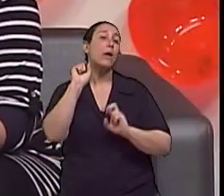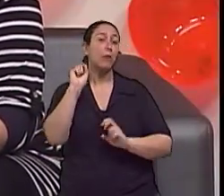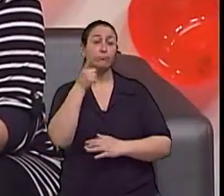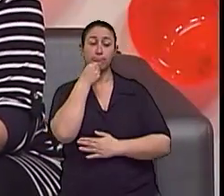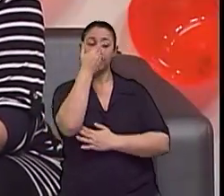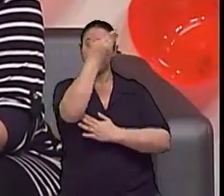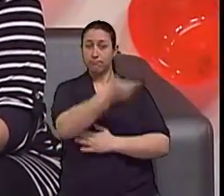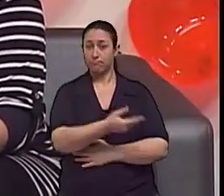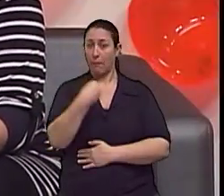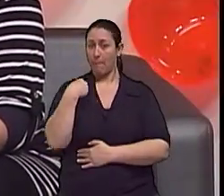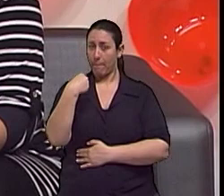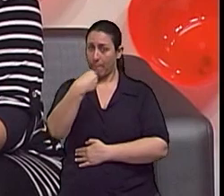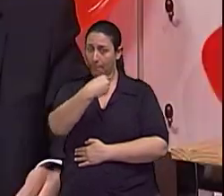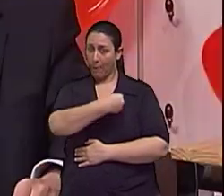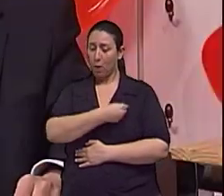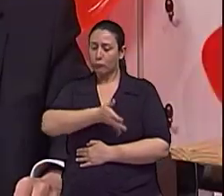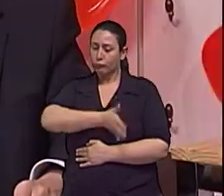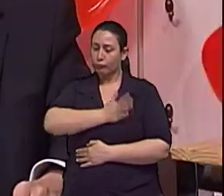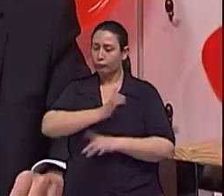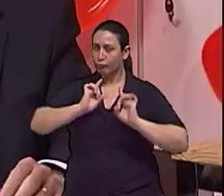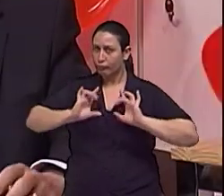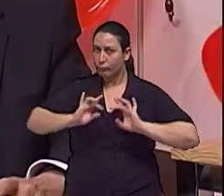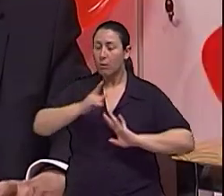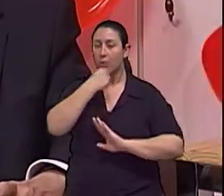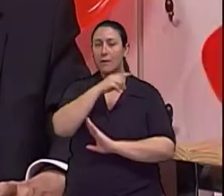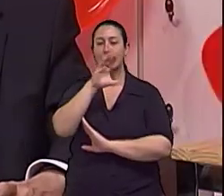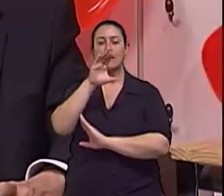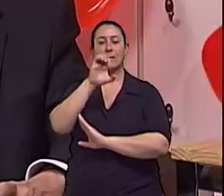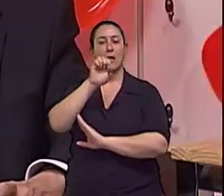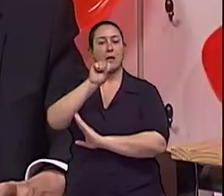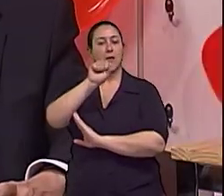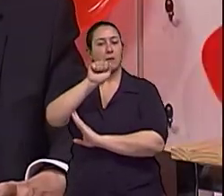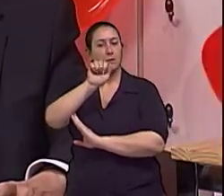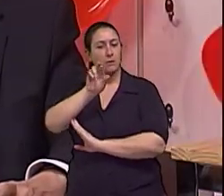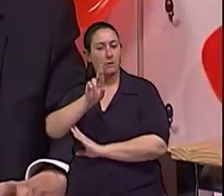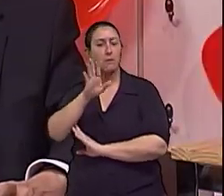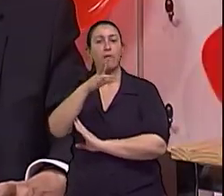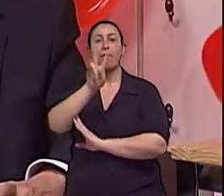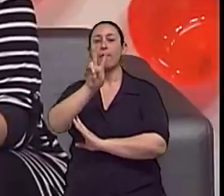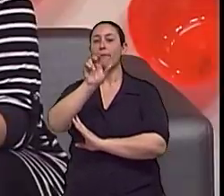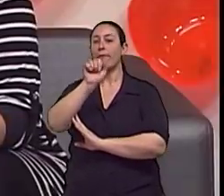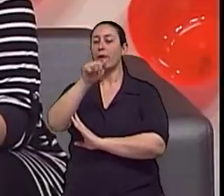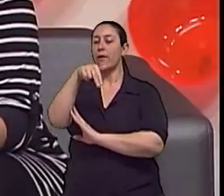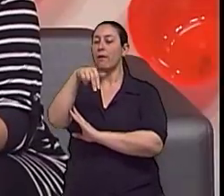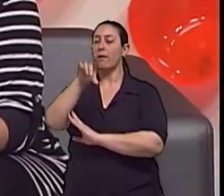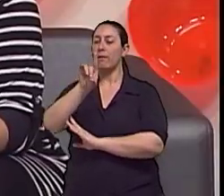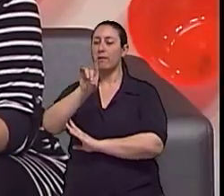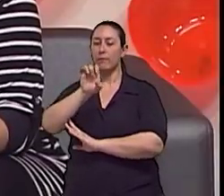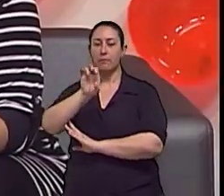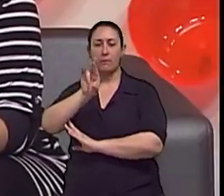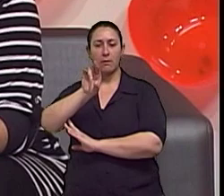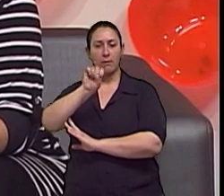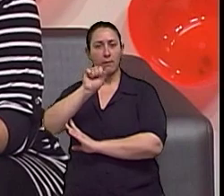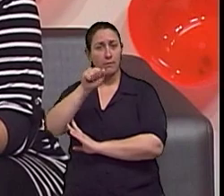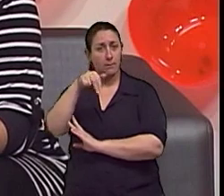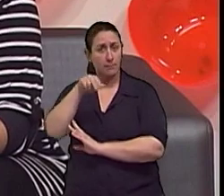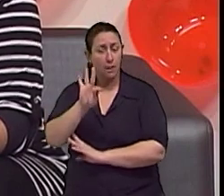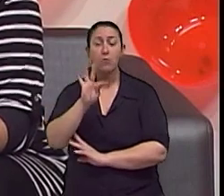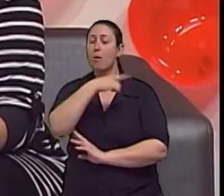médico cardiologista César Van Der Sante, do CDC, Centro de Diagnóstico